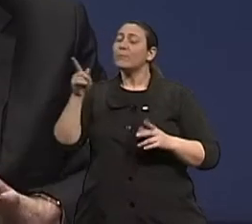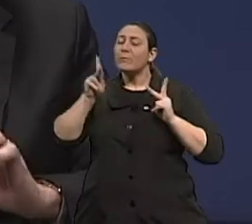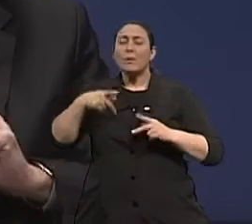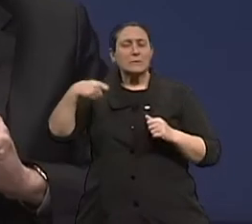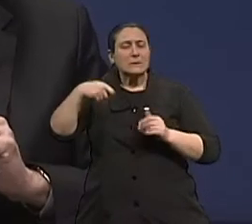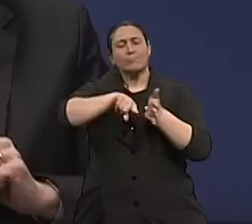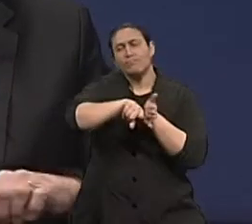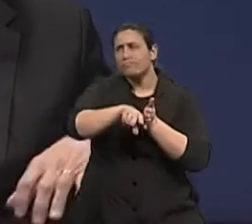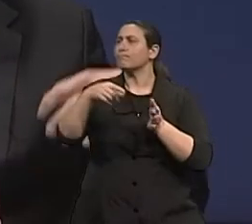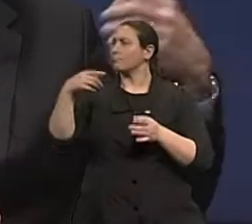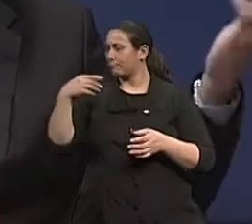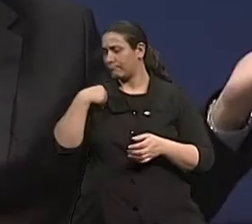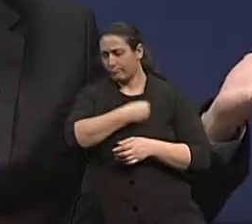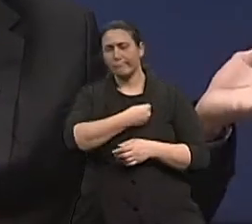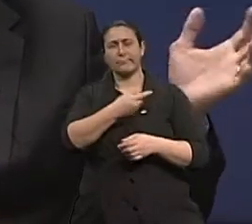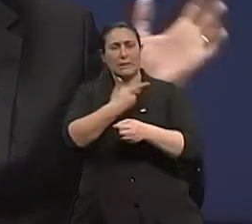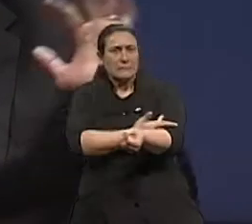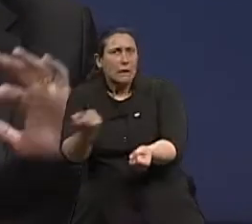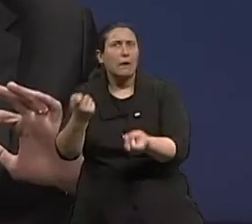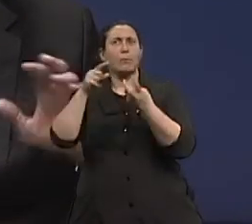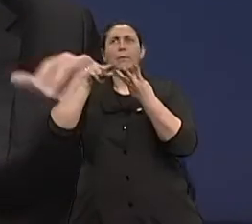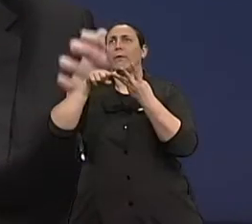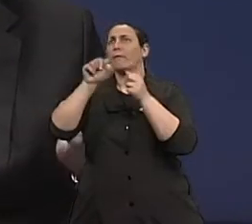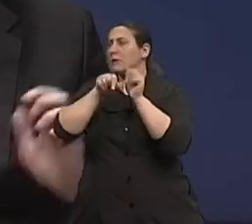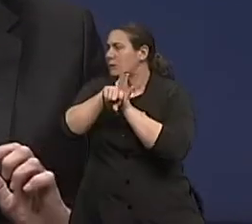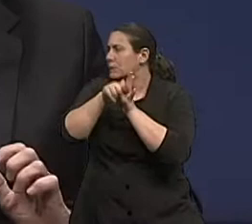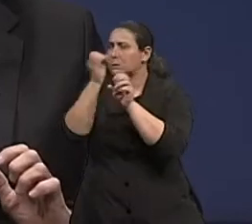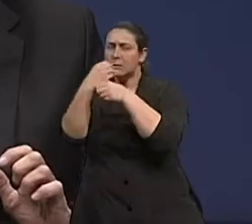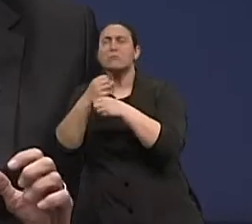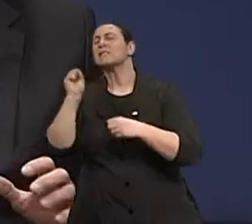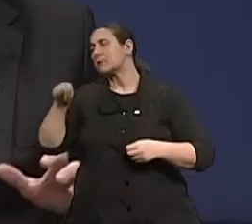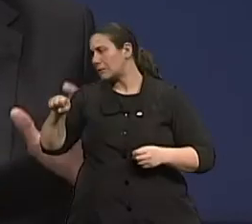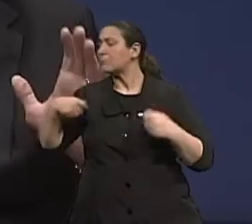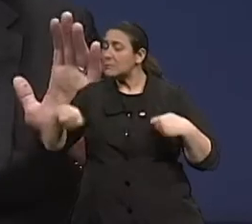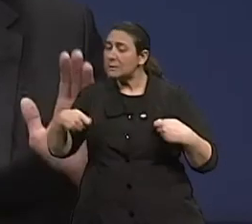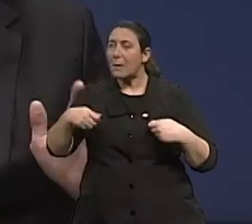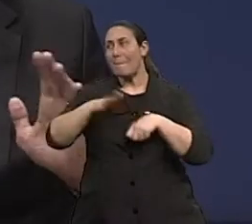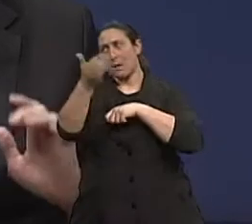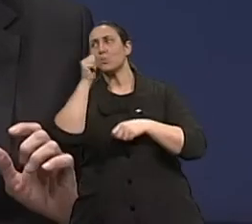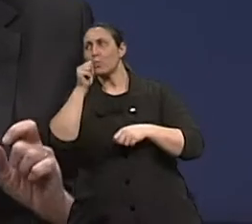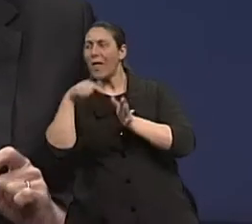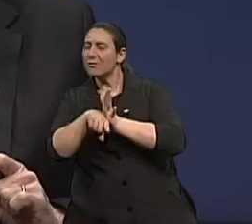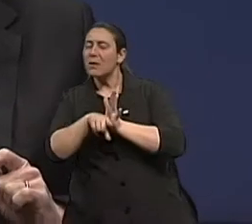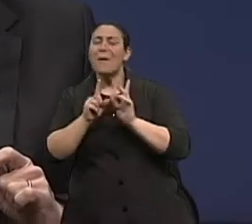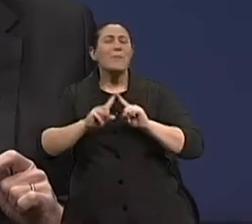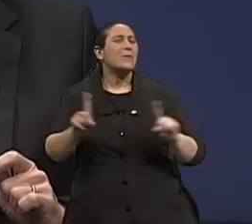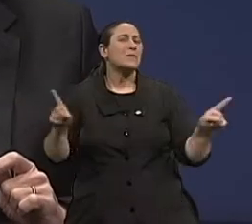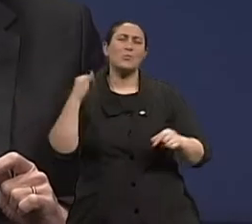sim, eu tenho que fazer meus exames preventivos, sim. As mulheres fazem isso muito melhor do que os homens, desde cedo, né? Exato. Mas a atividade laborativa